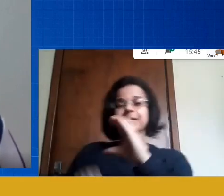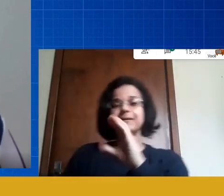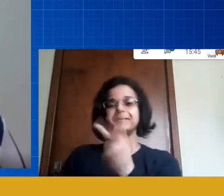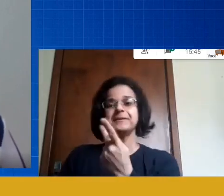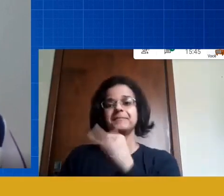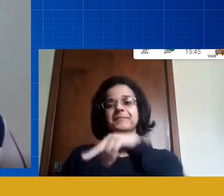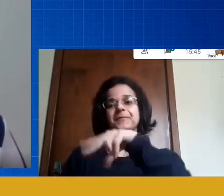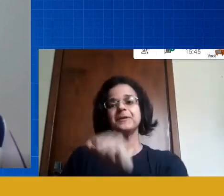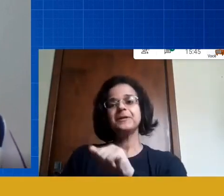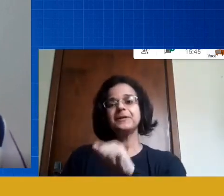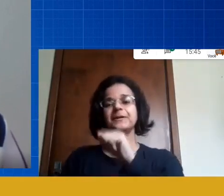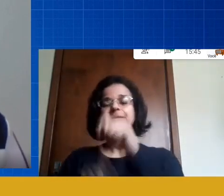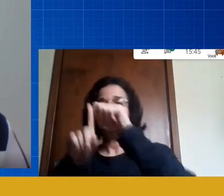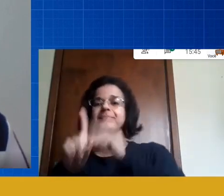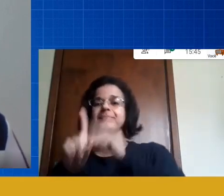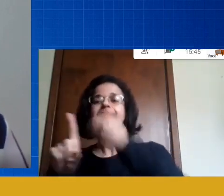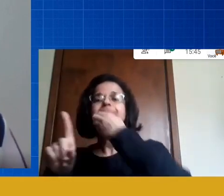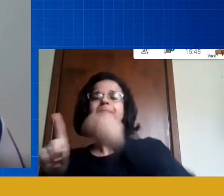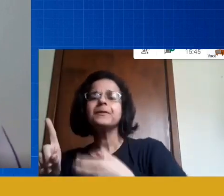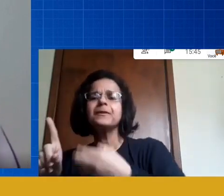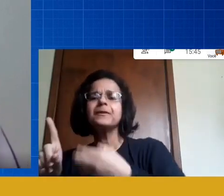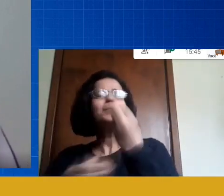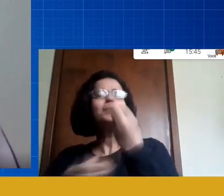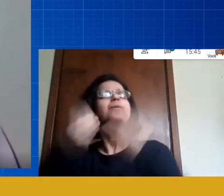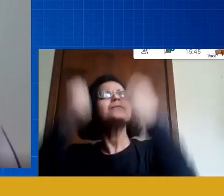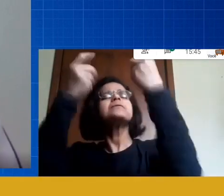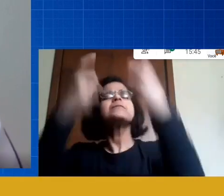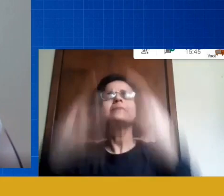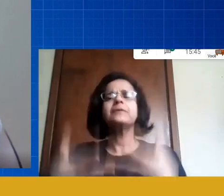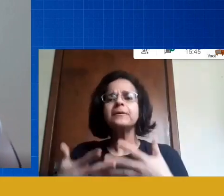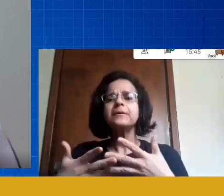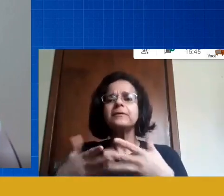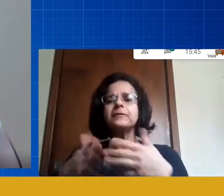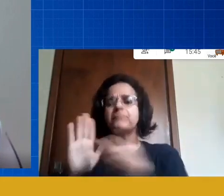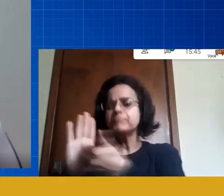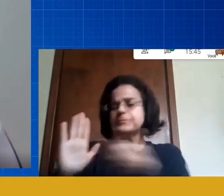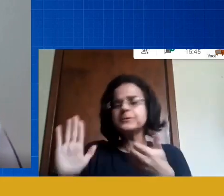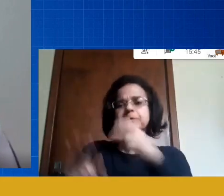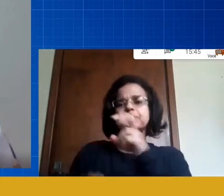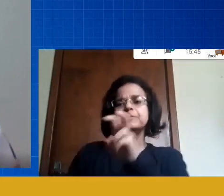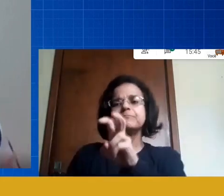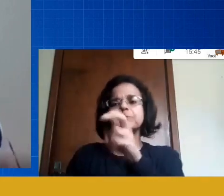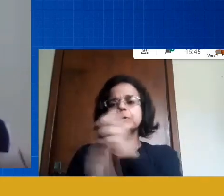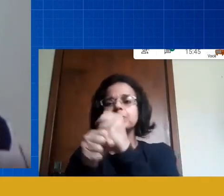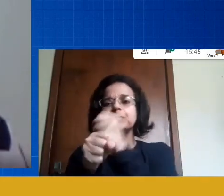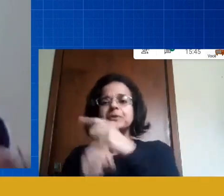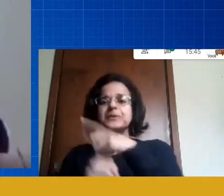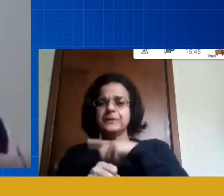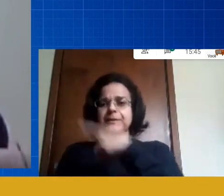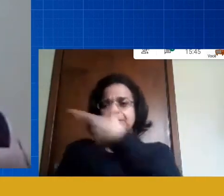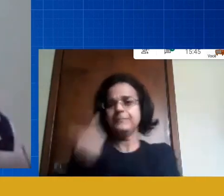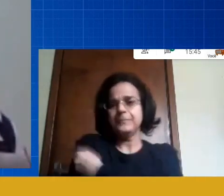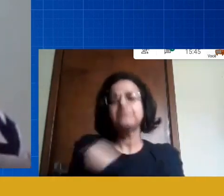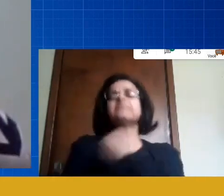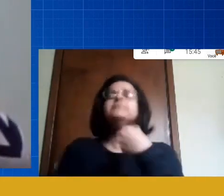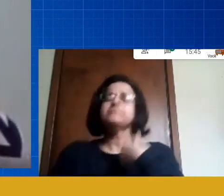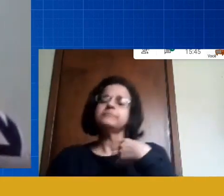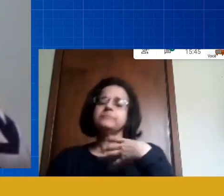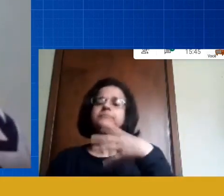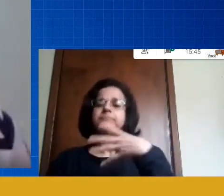vamos já falar que em menos de cinco anos a gente vai ter algo então tem alguns estudos minha irmã é bióloga está aqui no